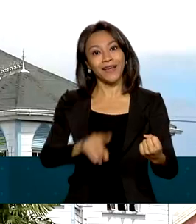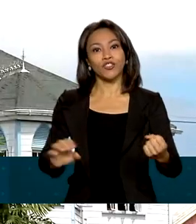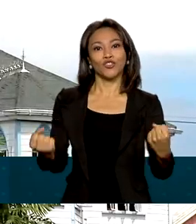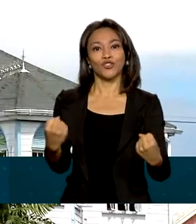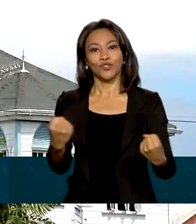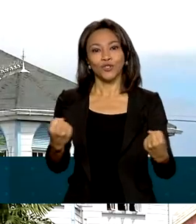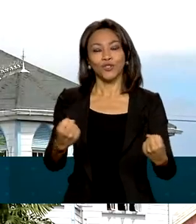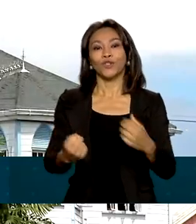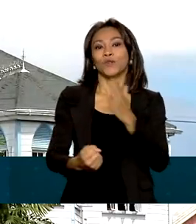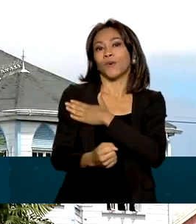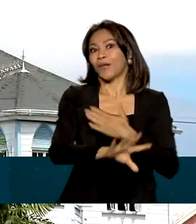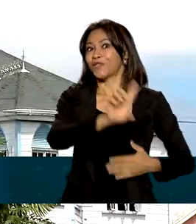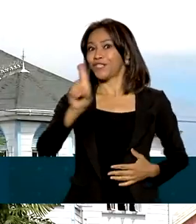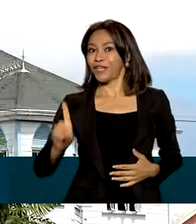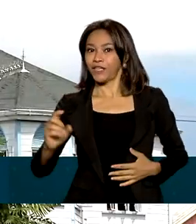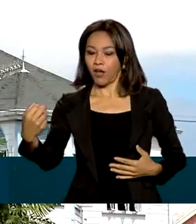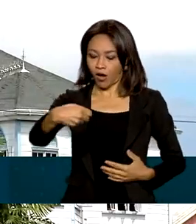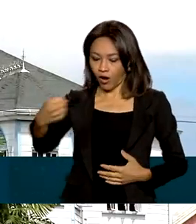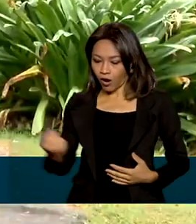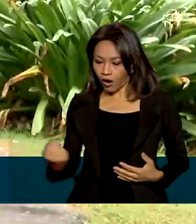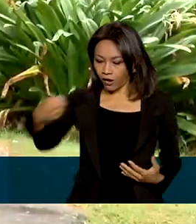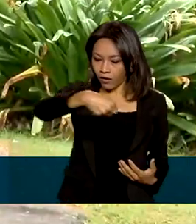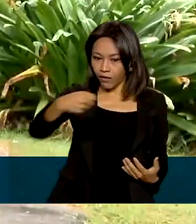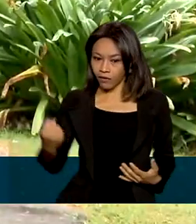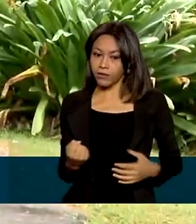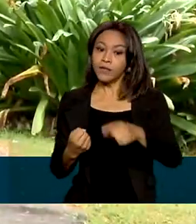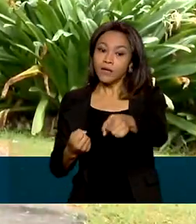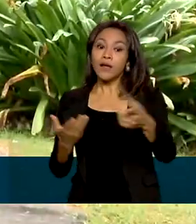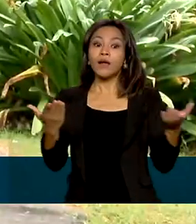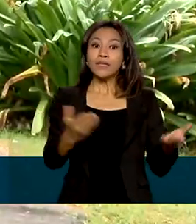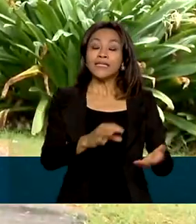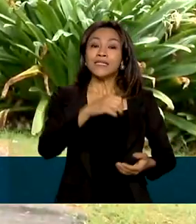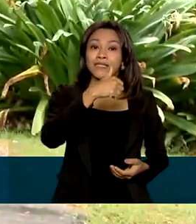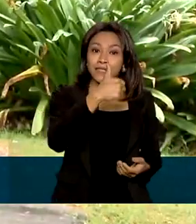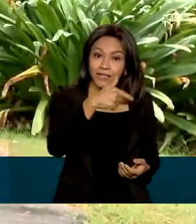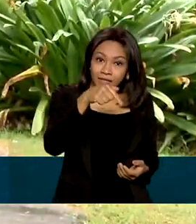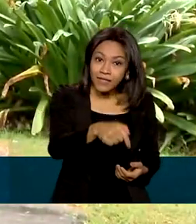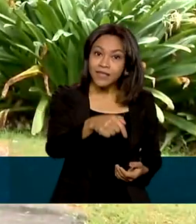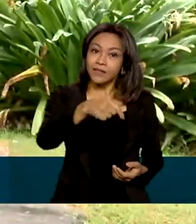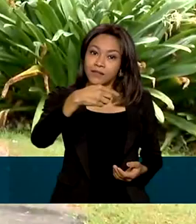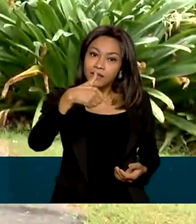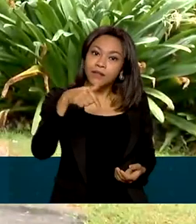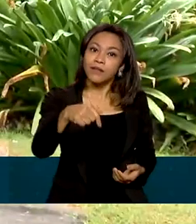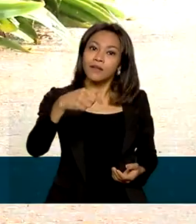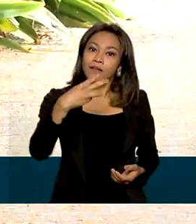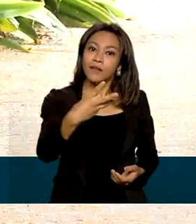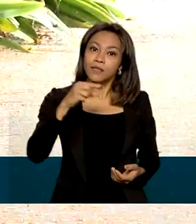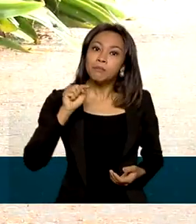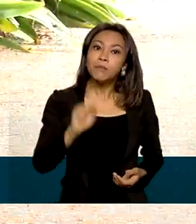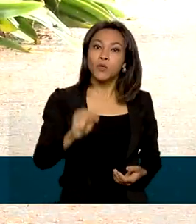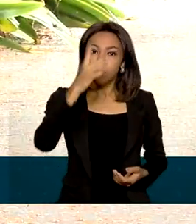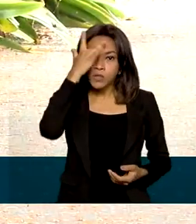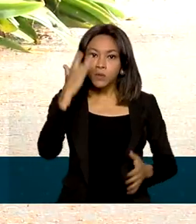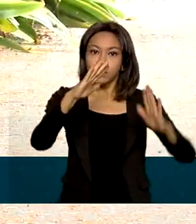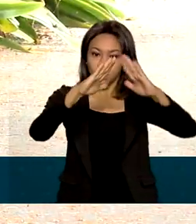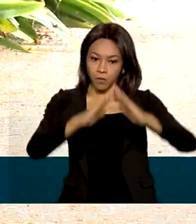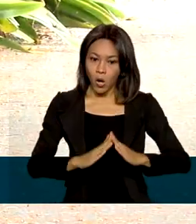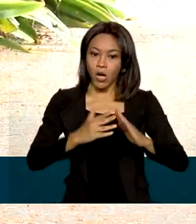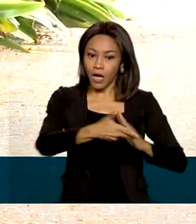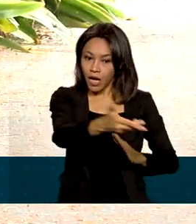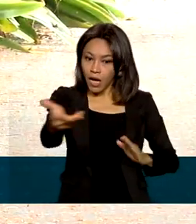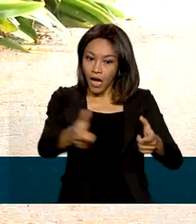europeia, a maior parte das 773 mil pessoas que residem no país hoje é de